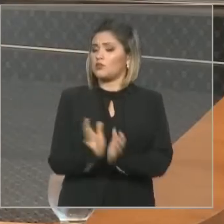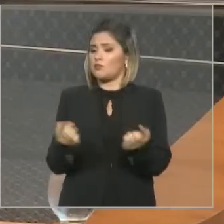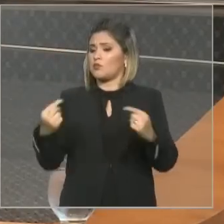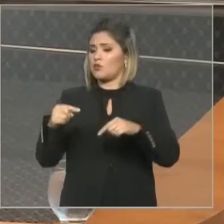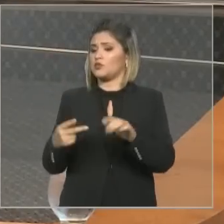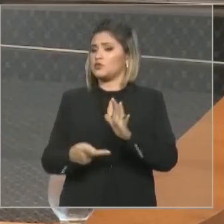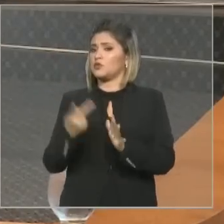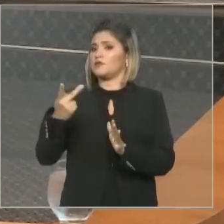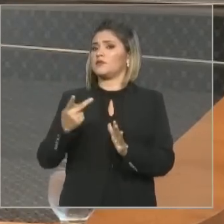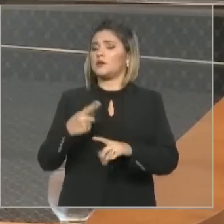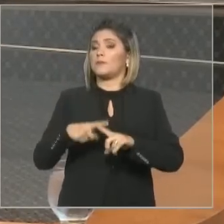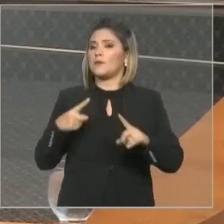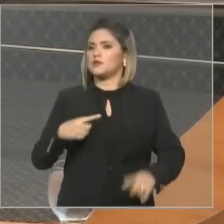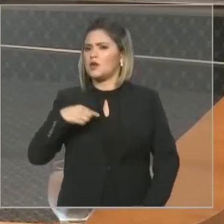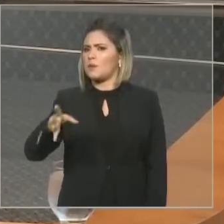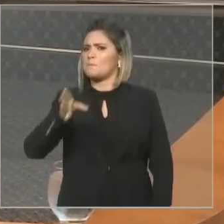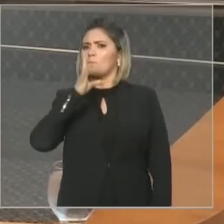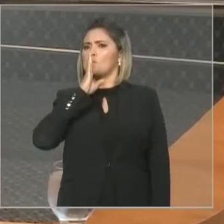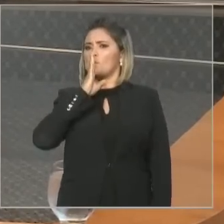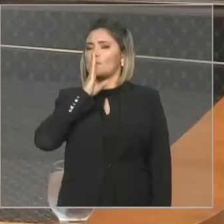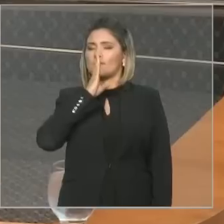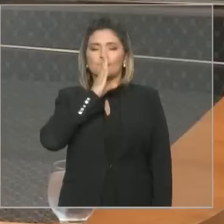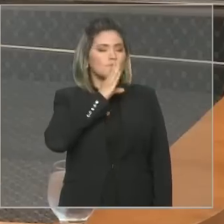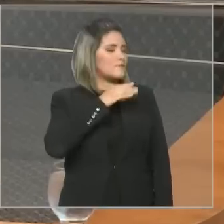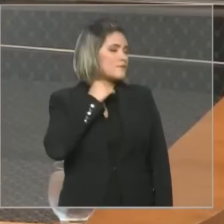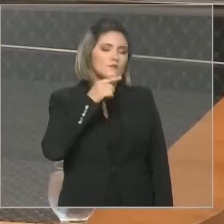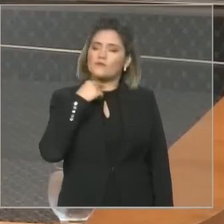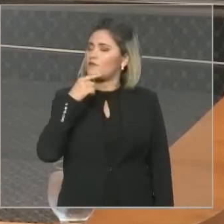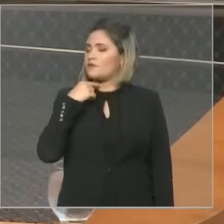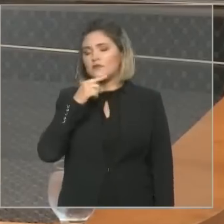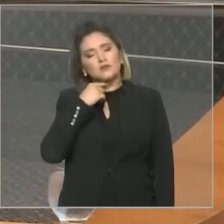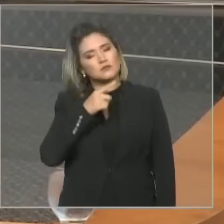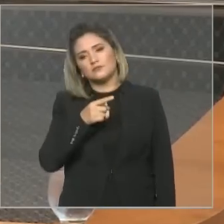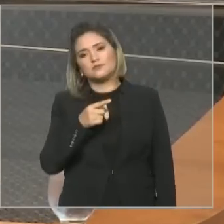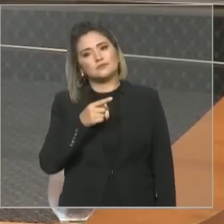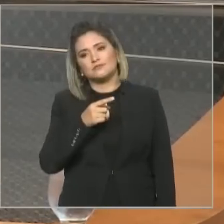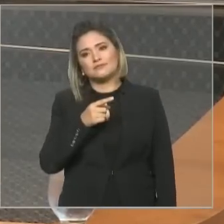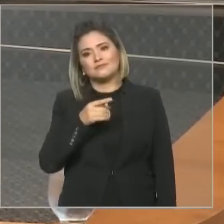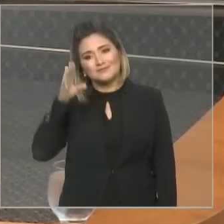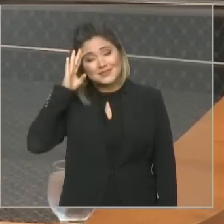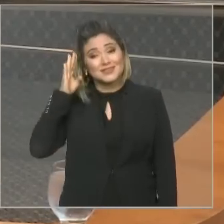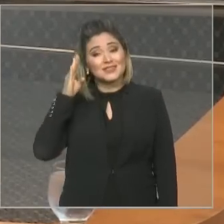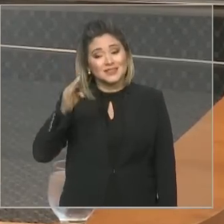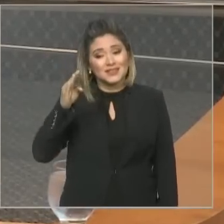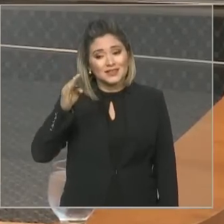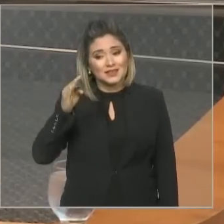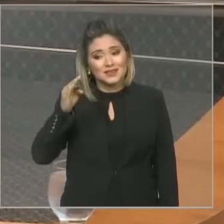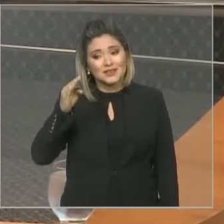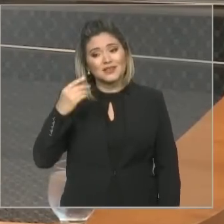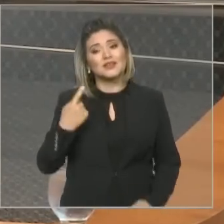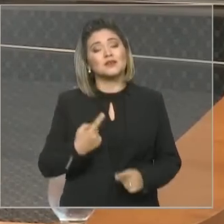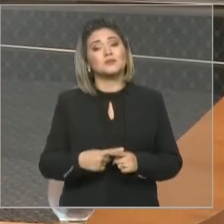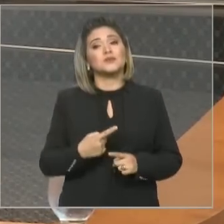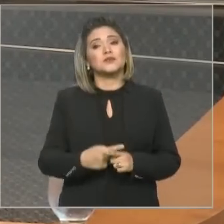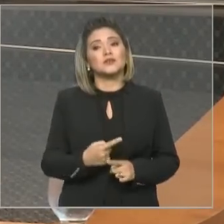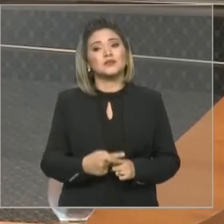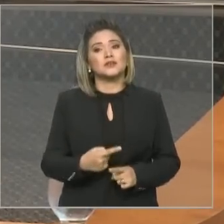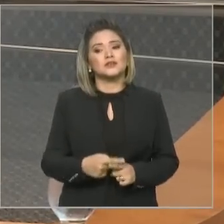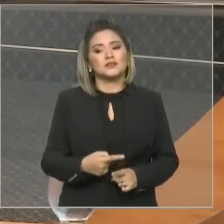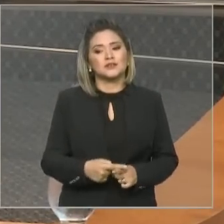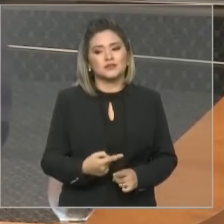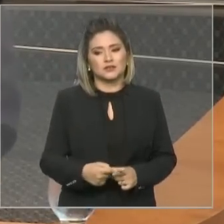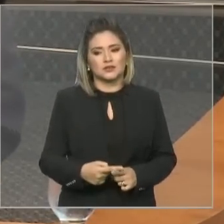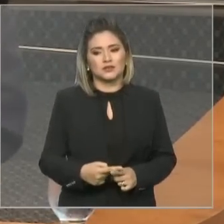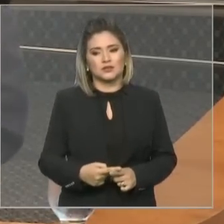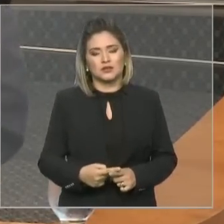Mas ninguém me silencia. Pode ter certeza disso. Sobretudo, porque eu não deixei rastros que pudesse